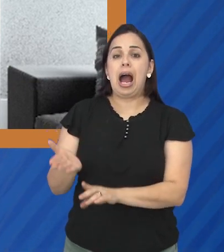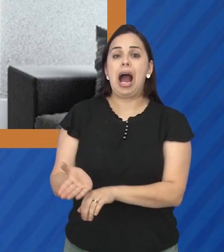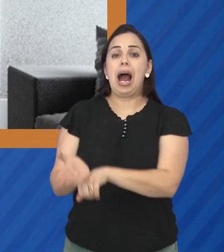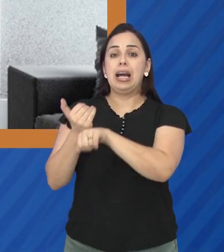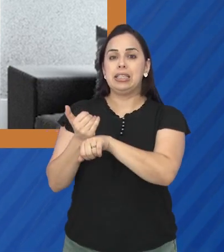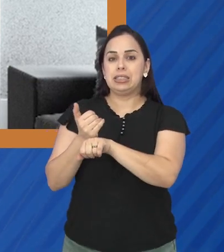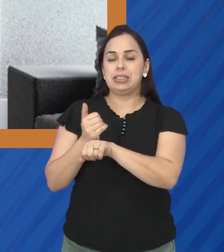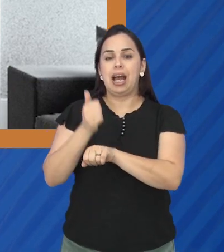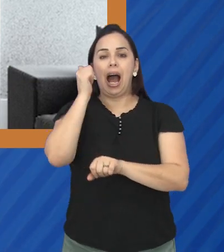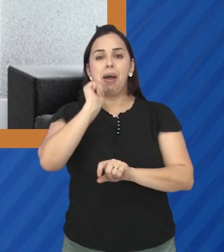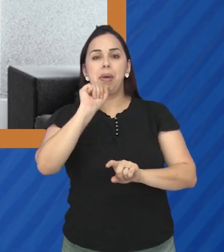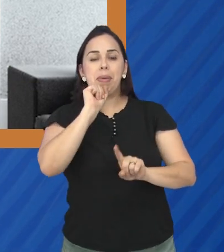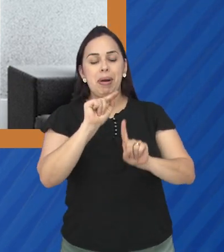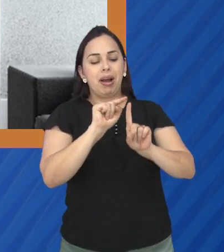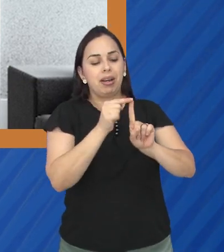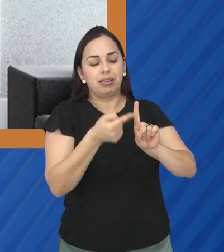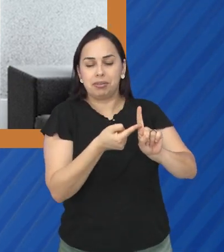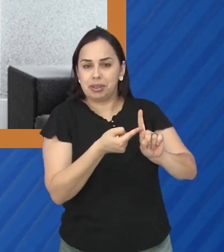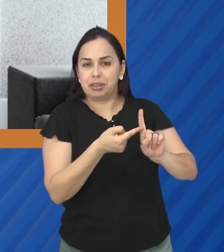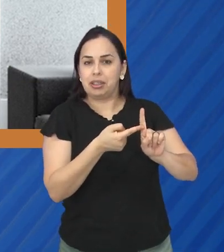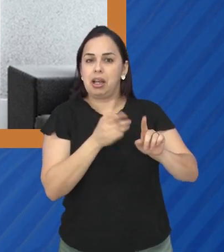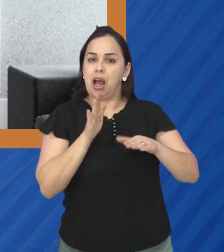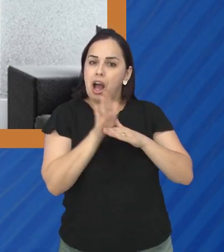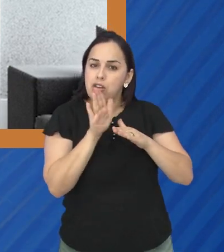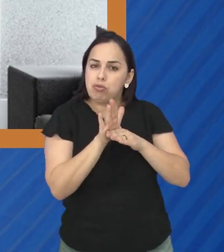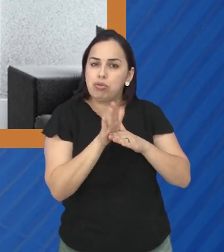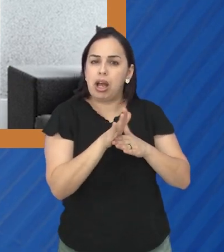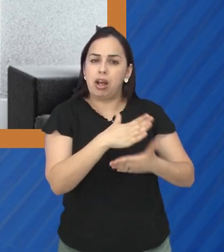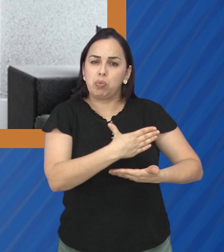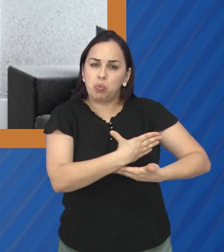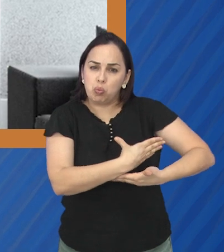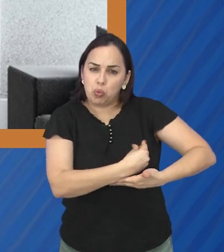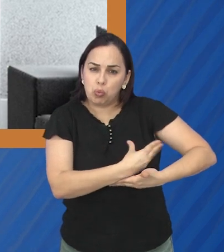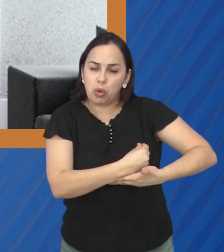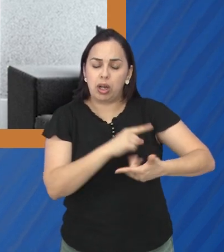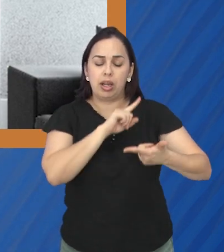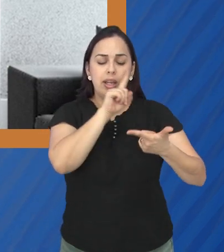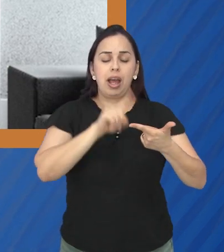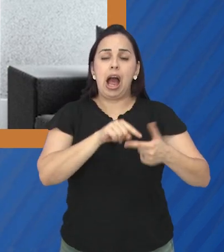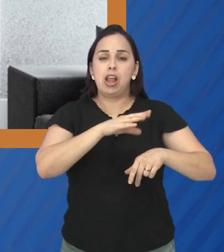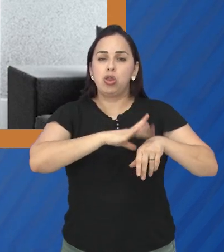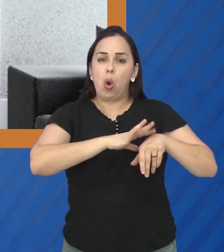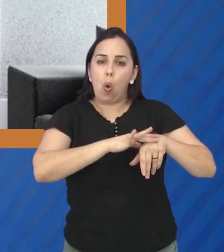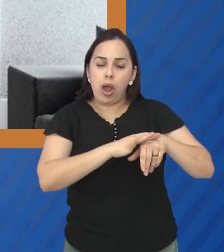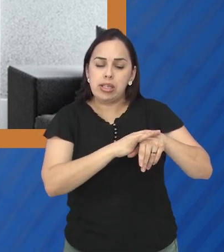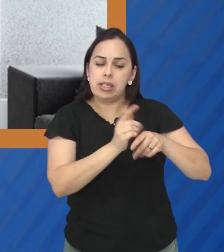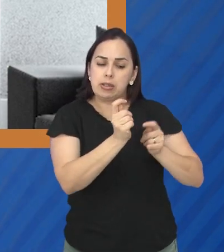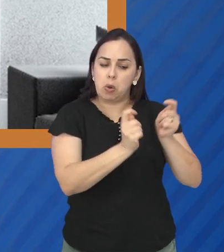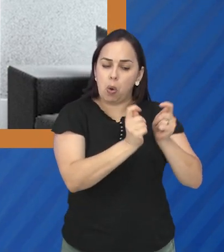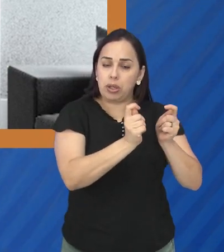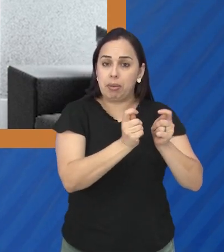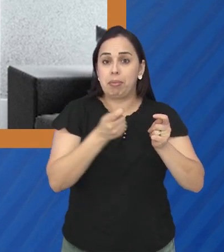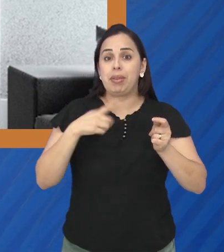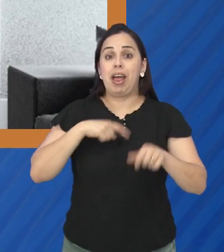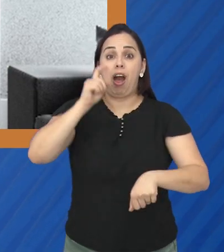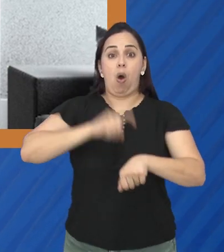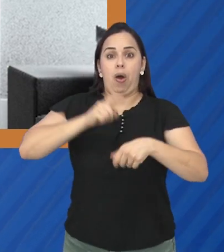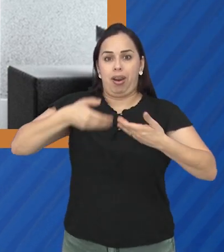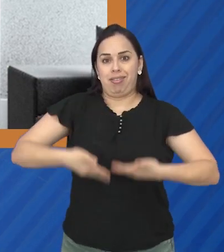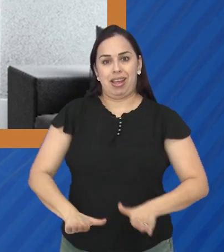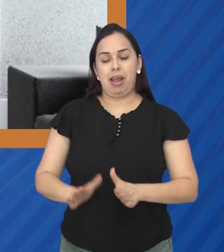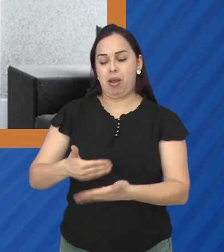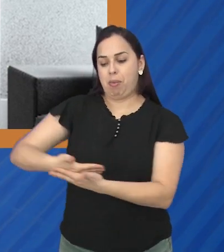pré-natal com a mãe, promoção de aleitamento controle de doenças da mãe para que esse bebê já nasça bem